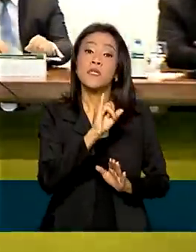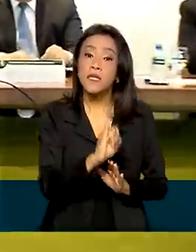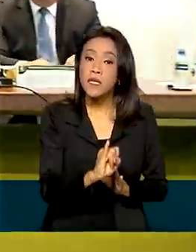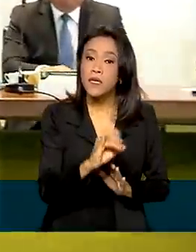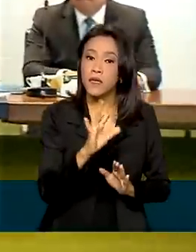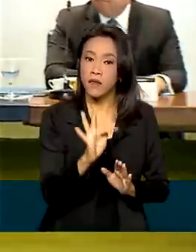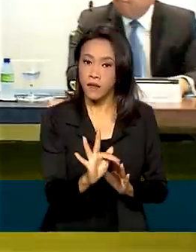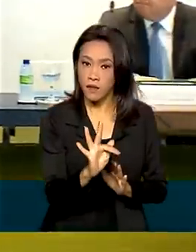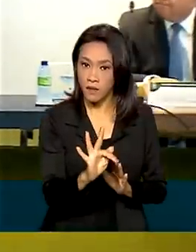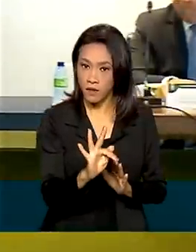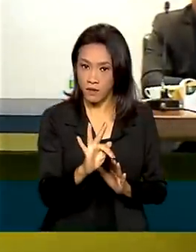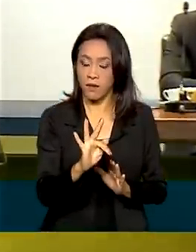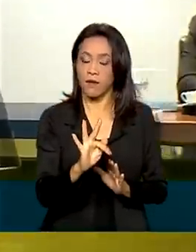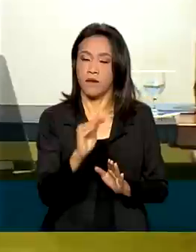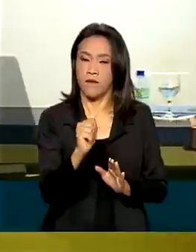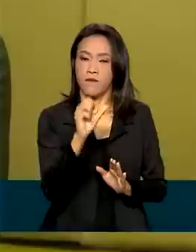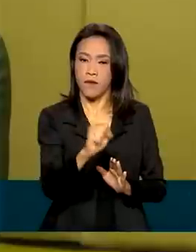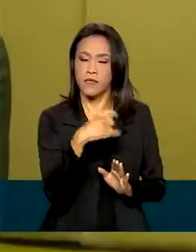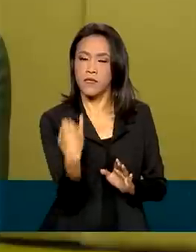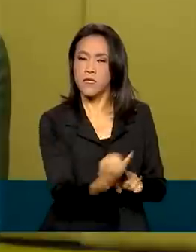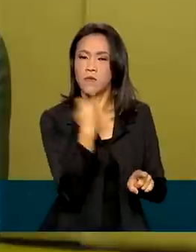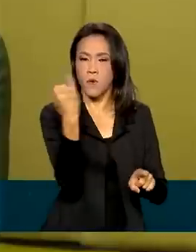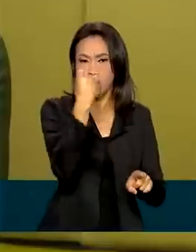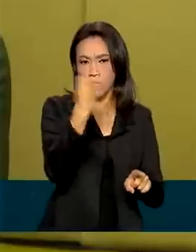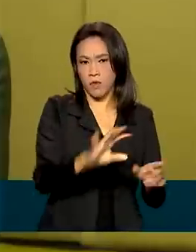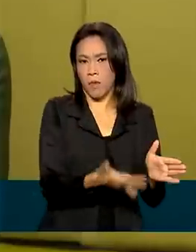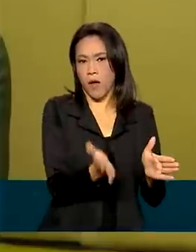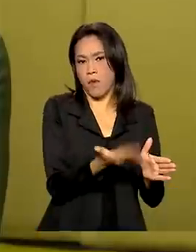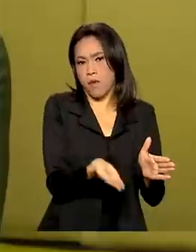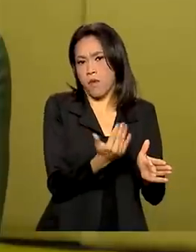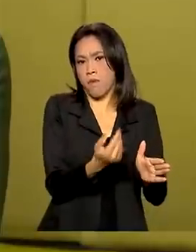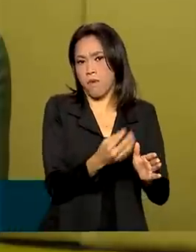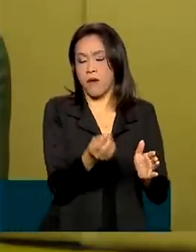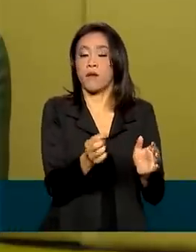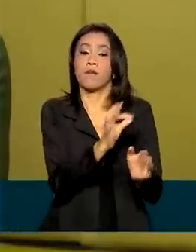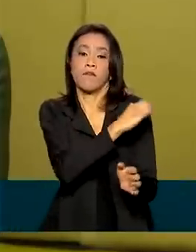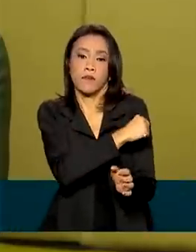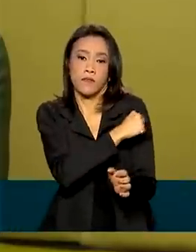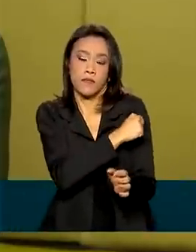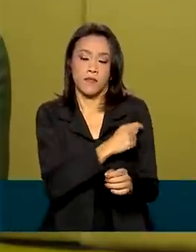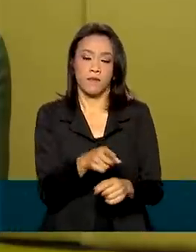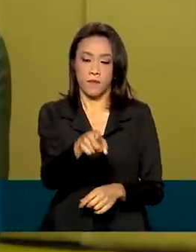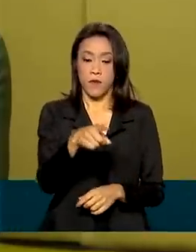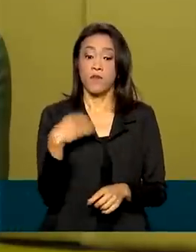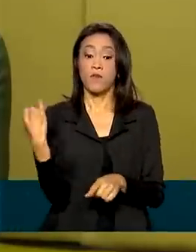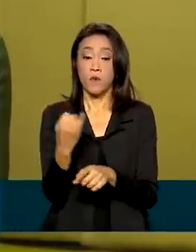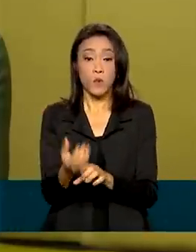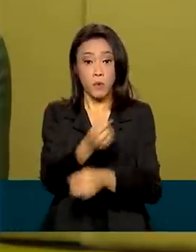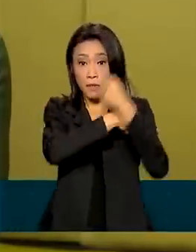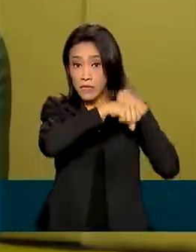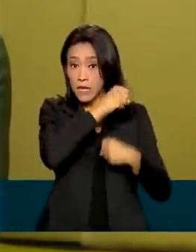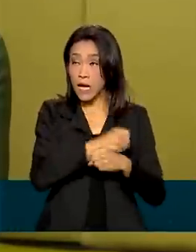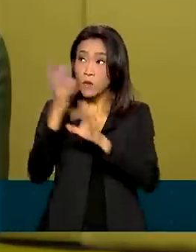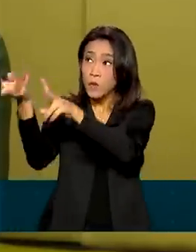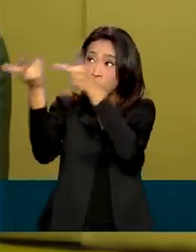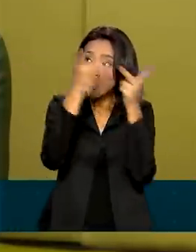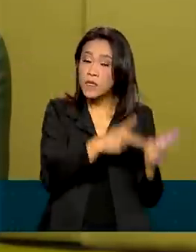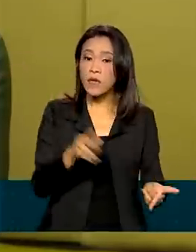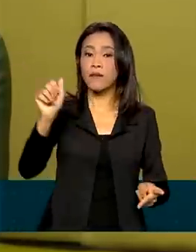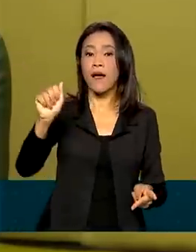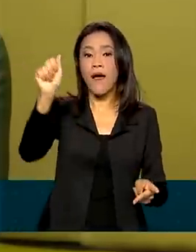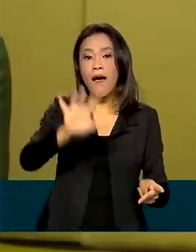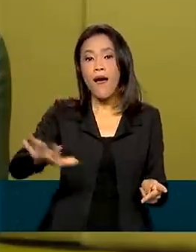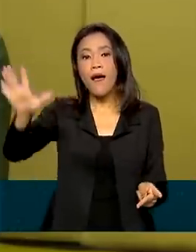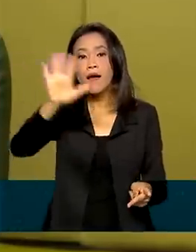fundamentais para a produção de vacinas. No passado se fez uma opção de trazer esses IFAs da Ásia. Durante a pandemia